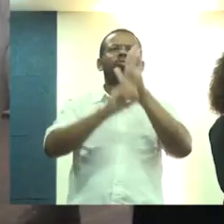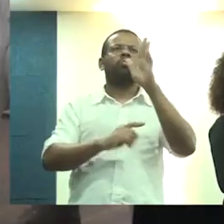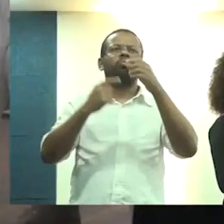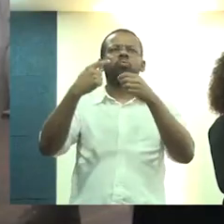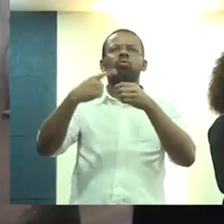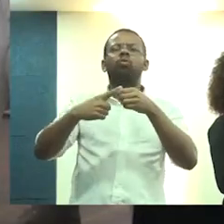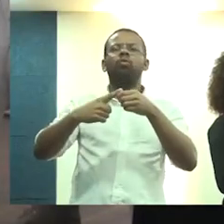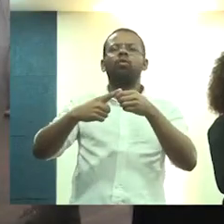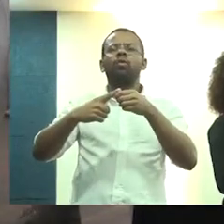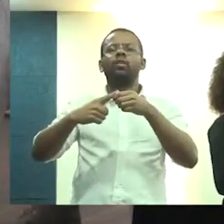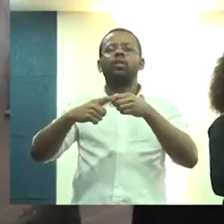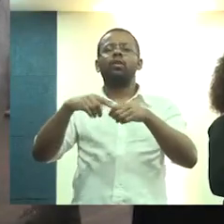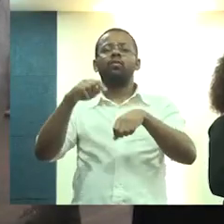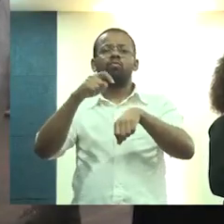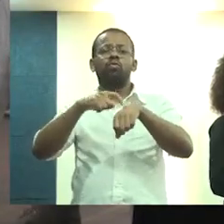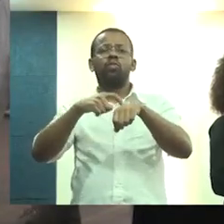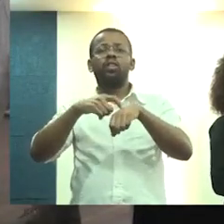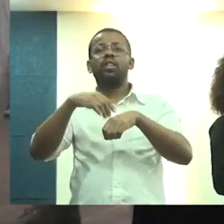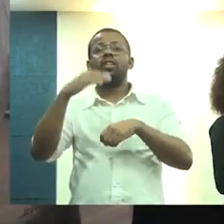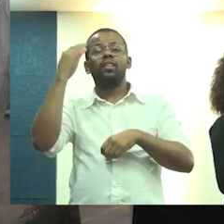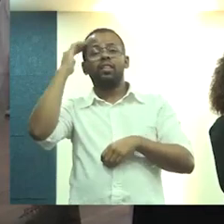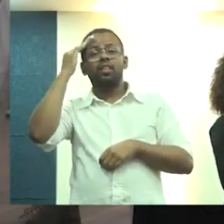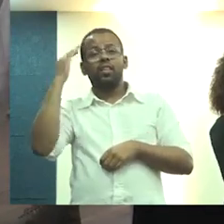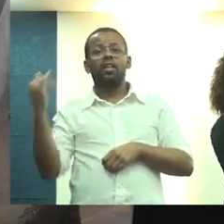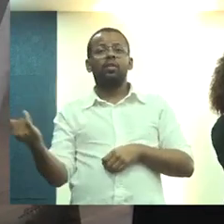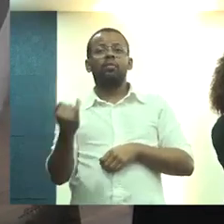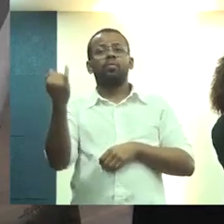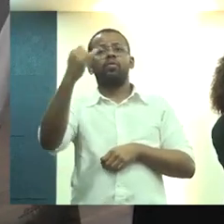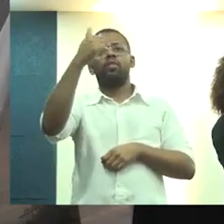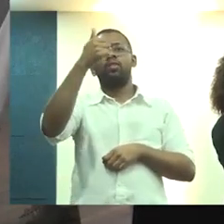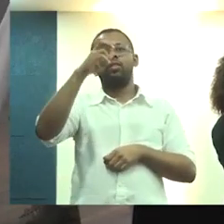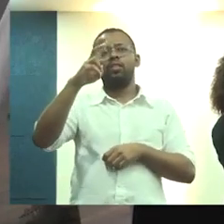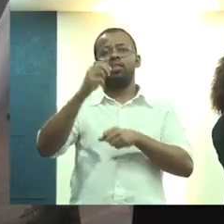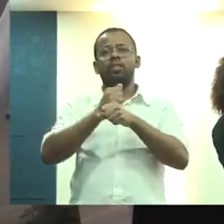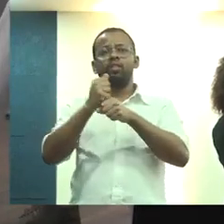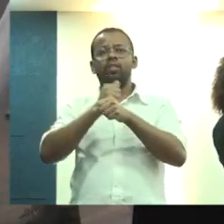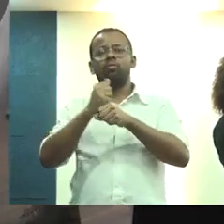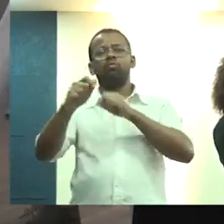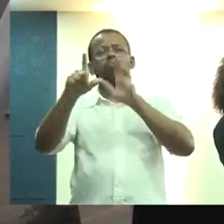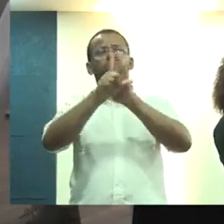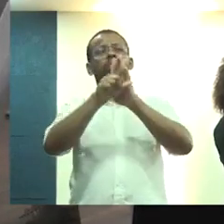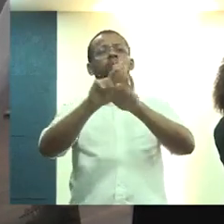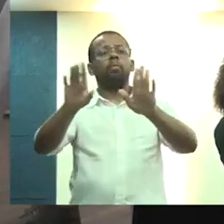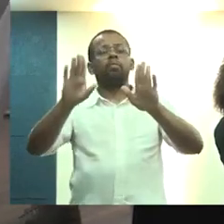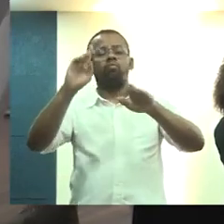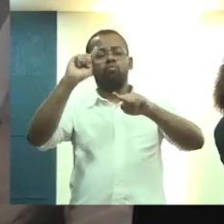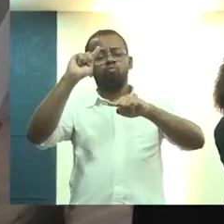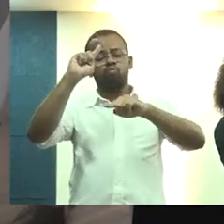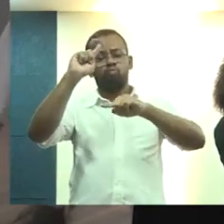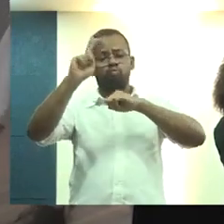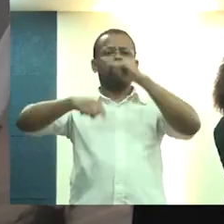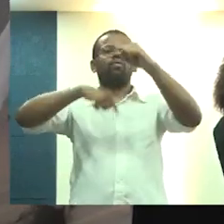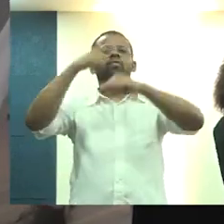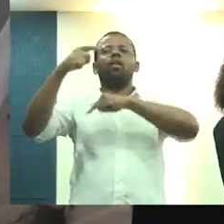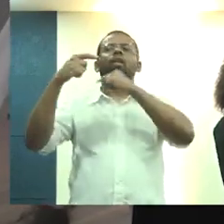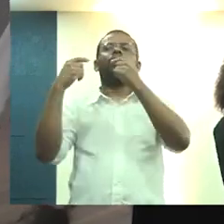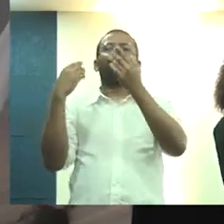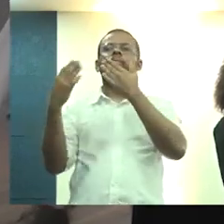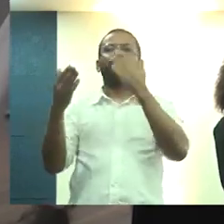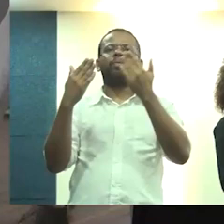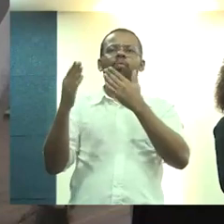momento de reconhecer a importância dos 15 anos da lei, mas de avançar para um debate de